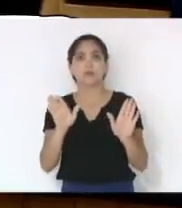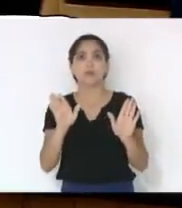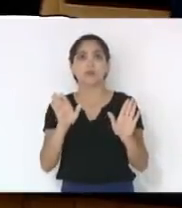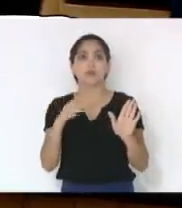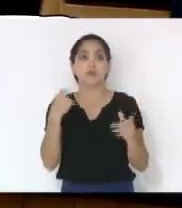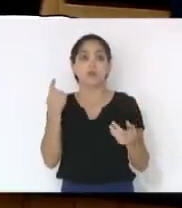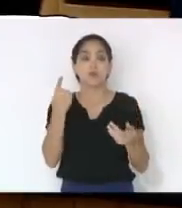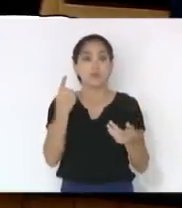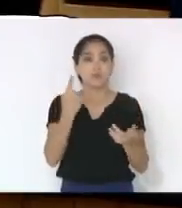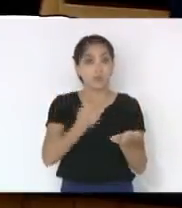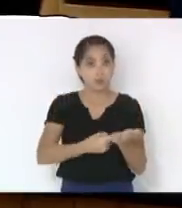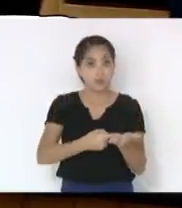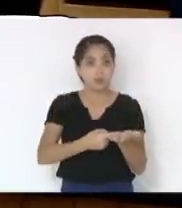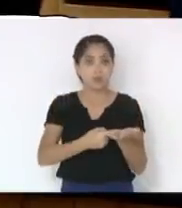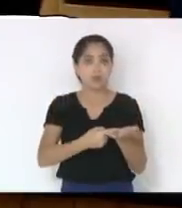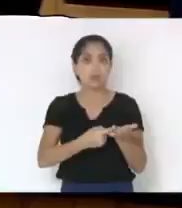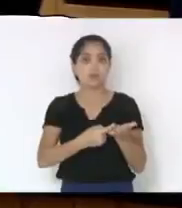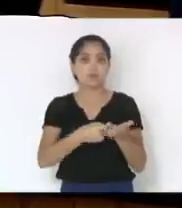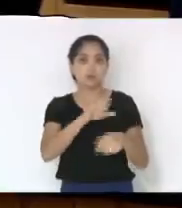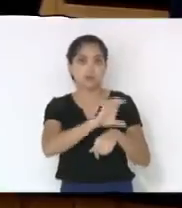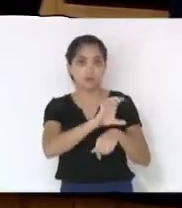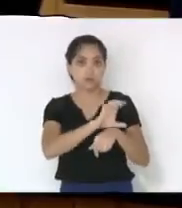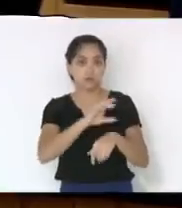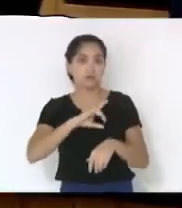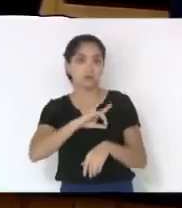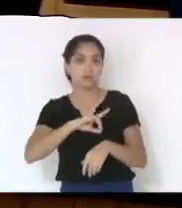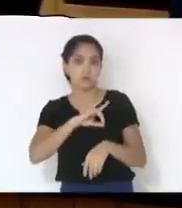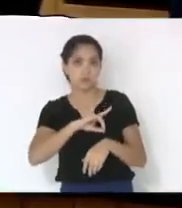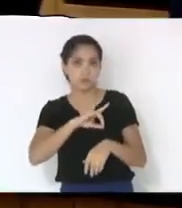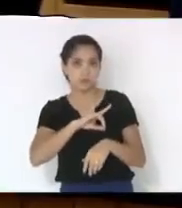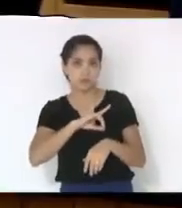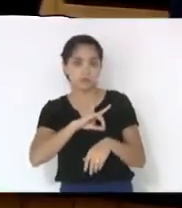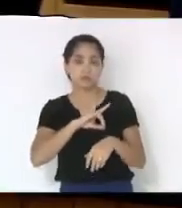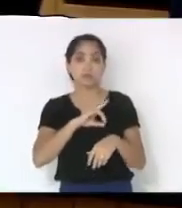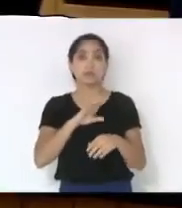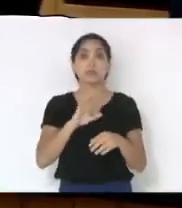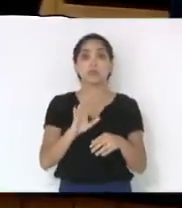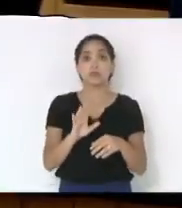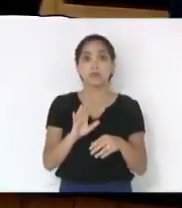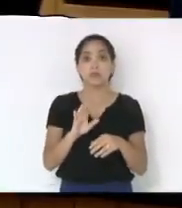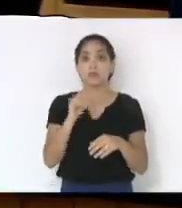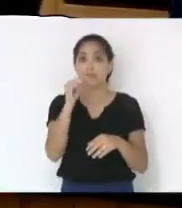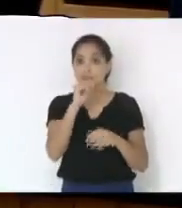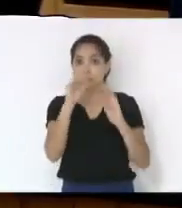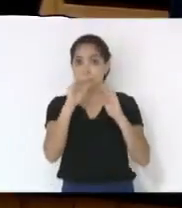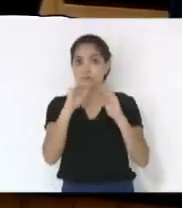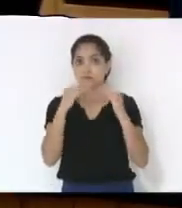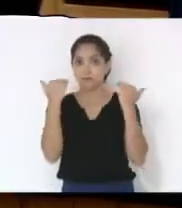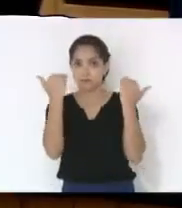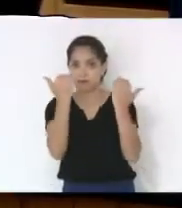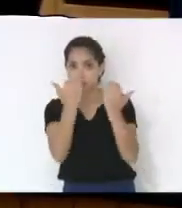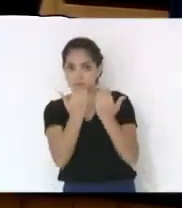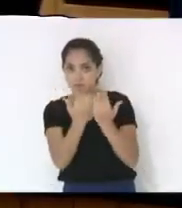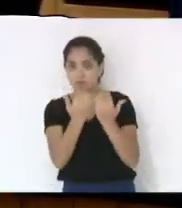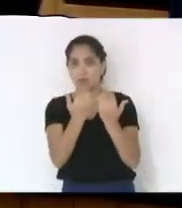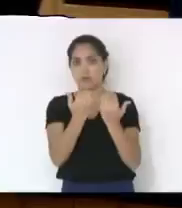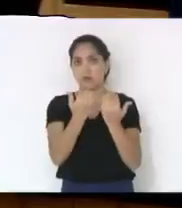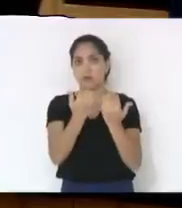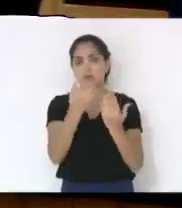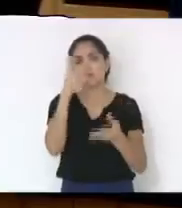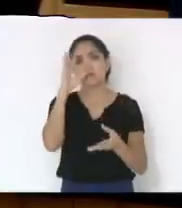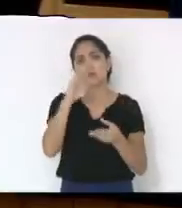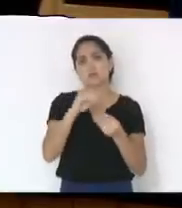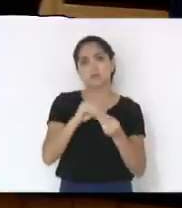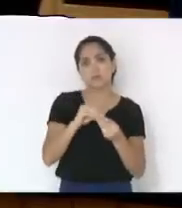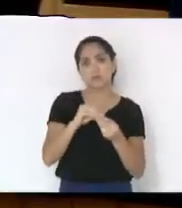lá em Gaspar. E na Assembleia dos Delegados, eles concluíram por